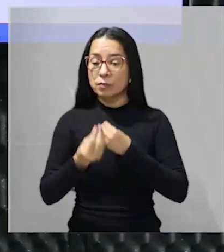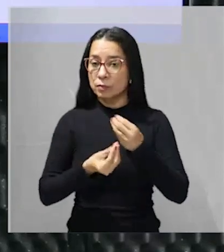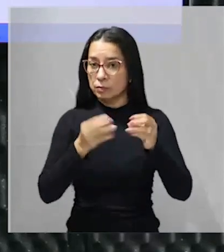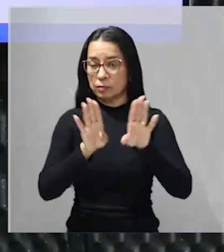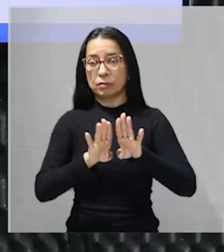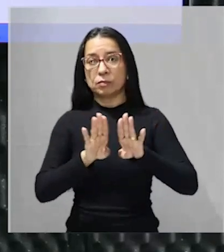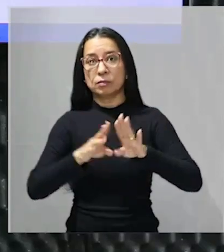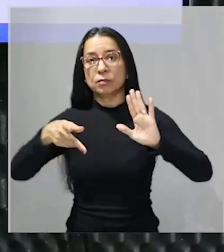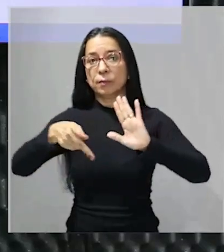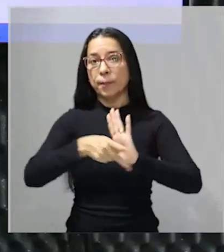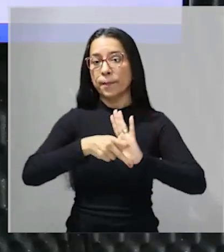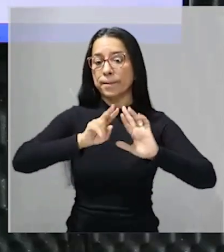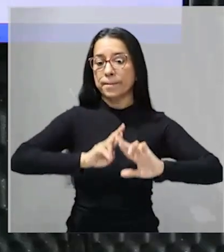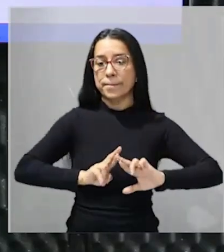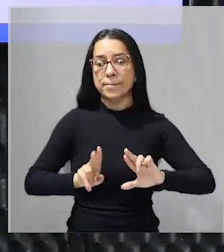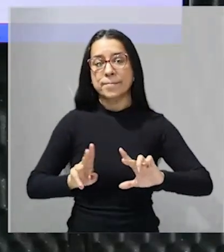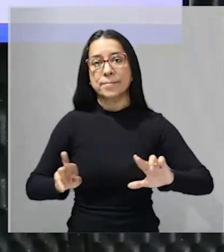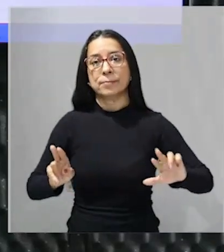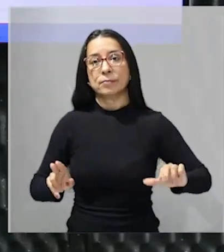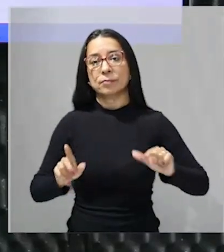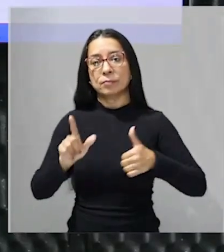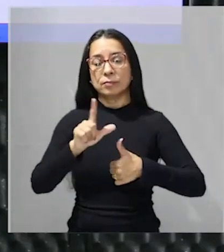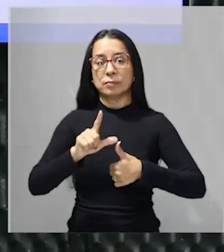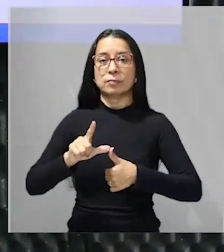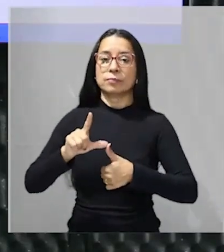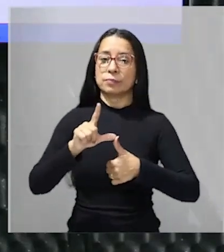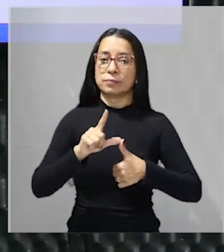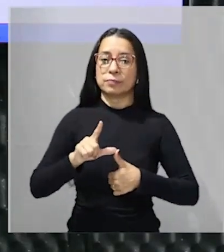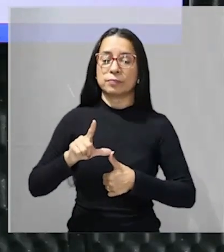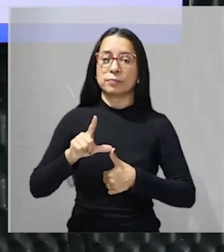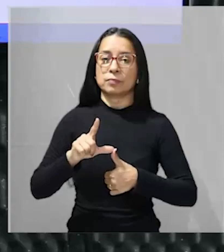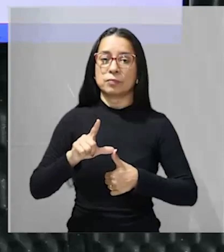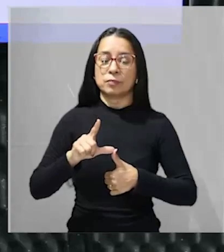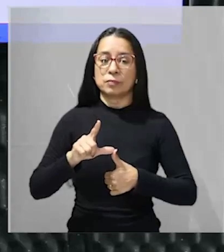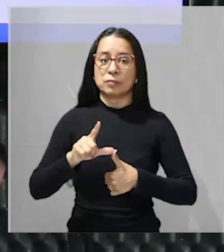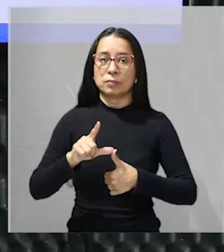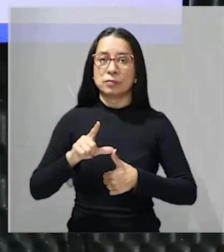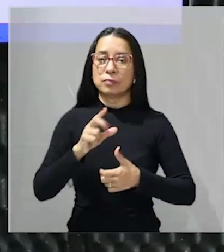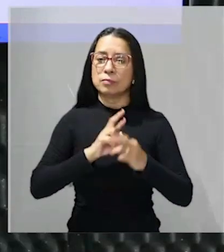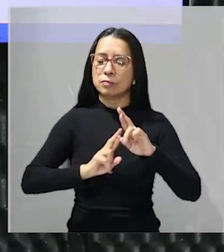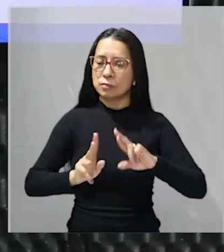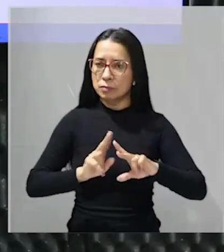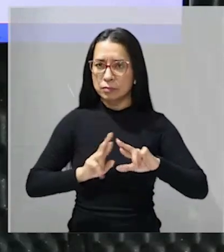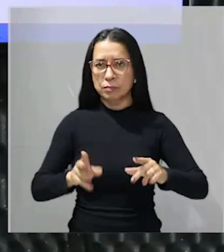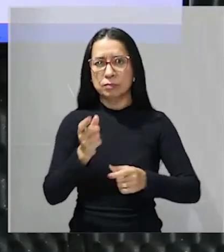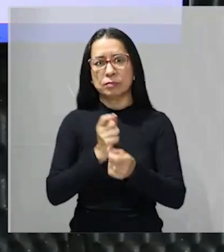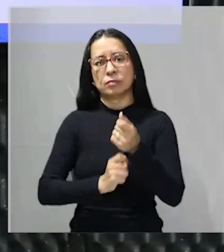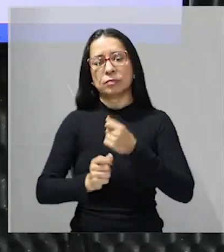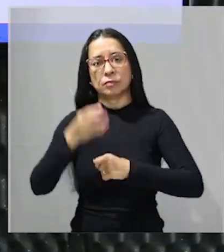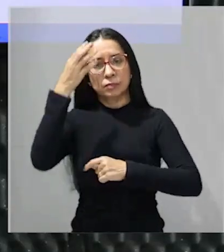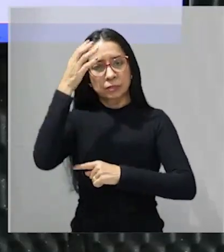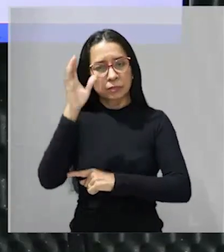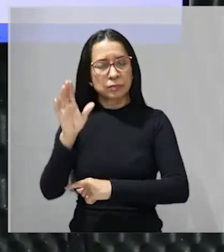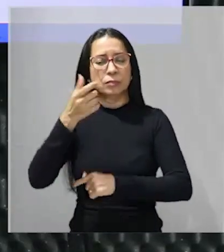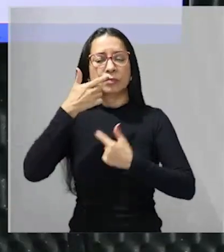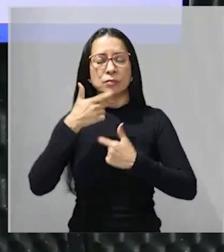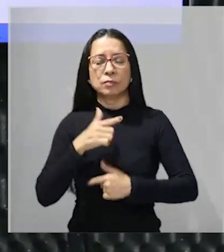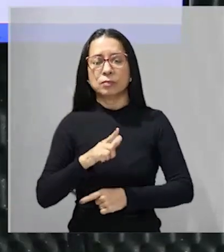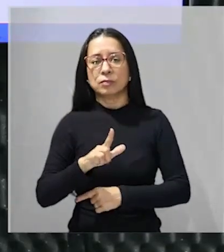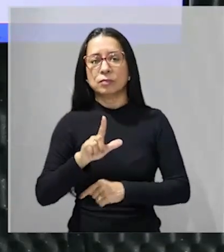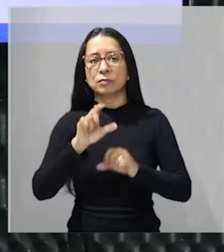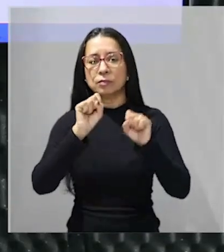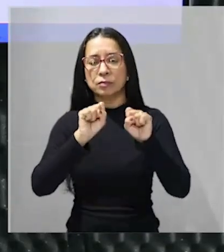também a própria diversidade latino-americana a diversidade econômica cultural linguística